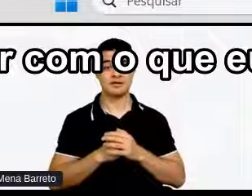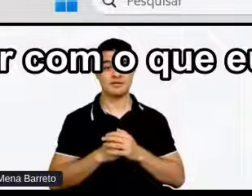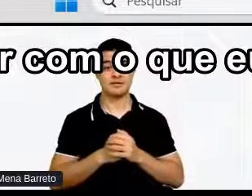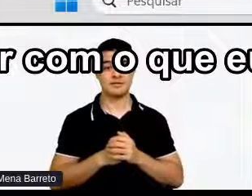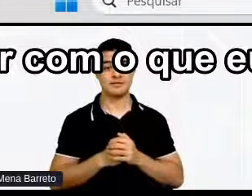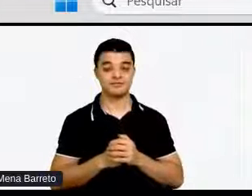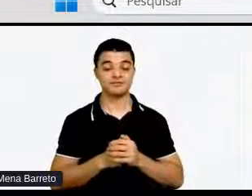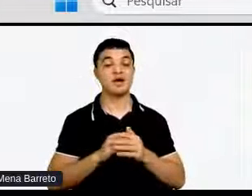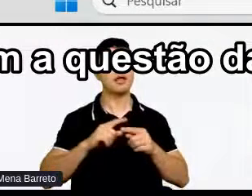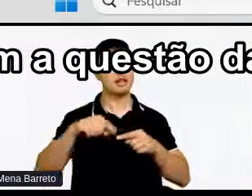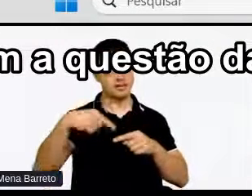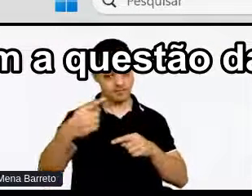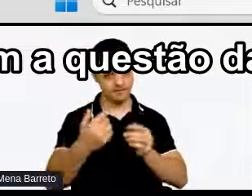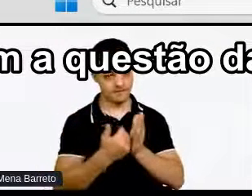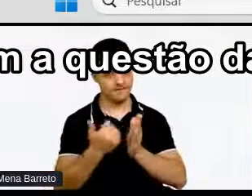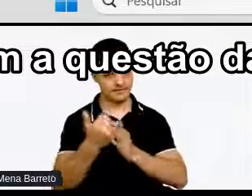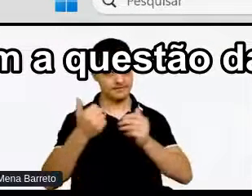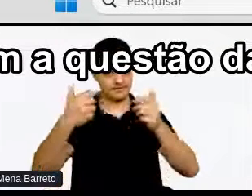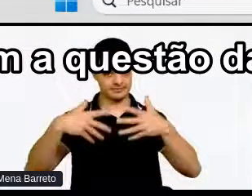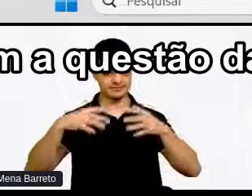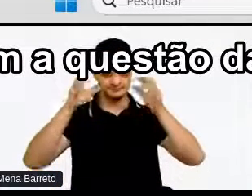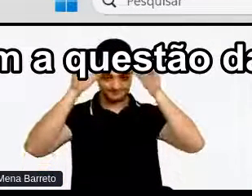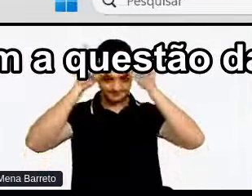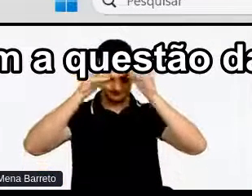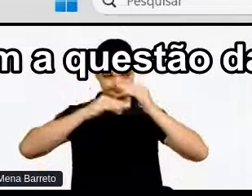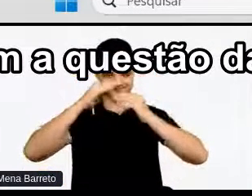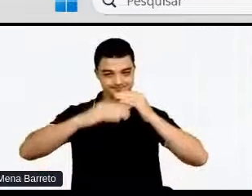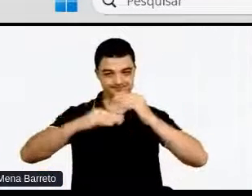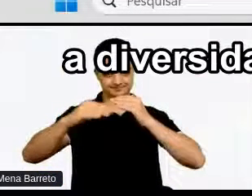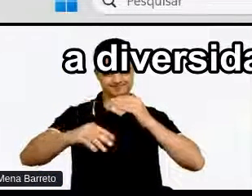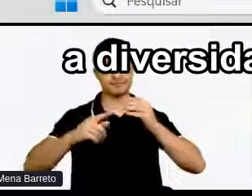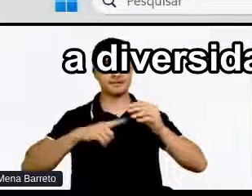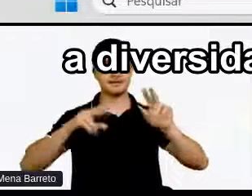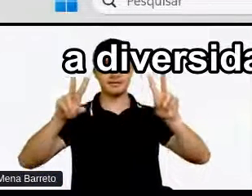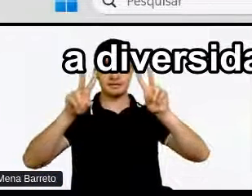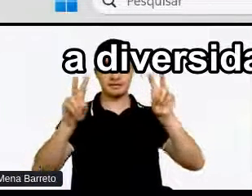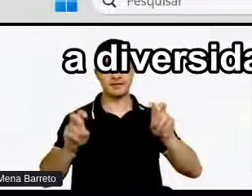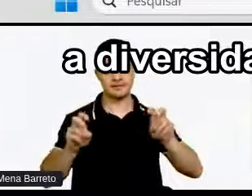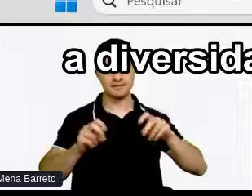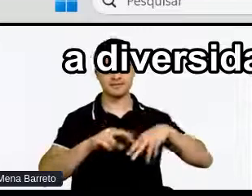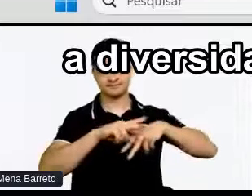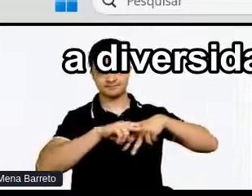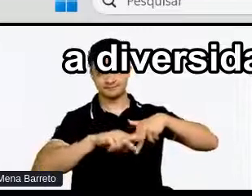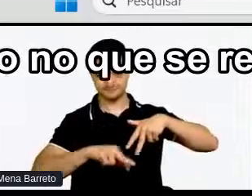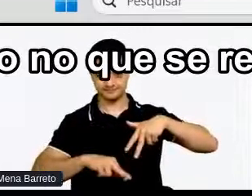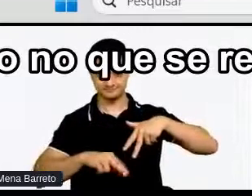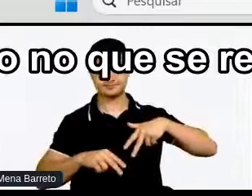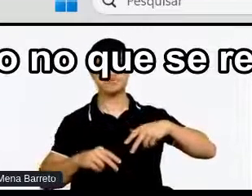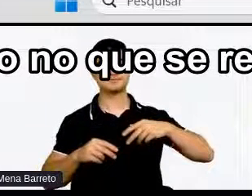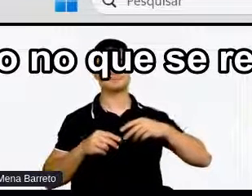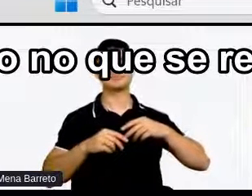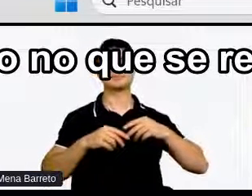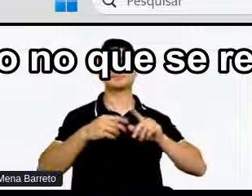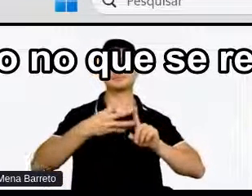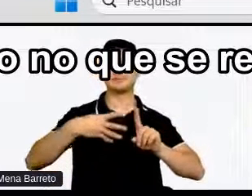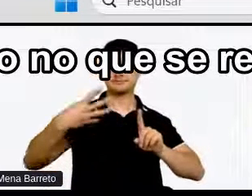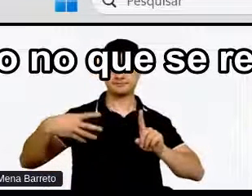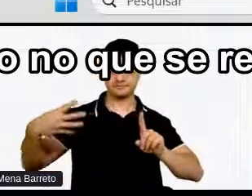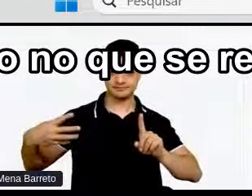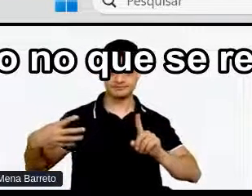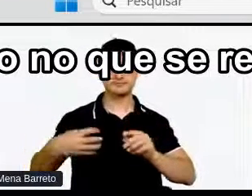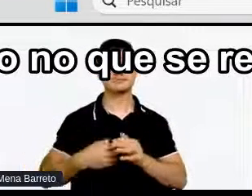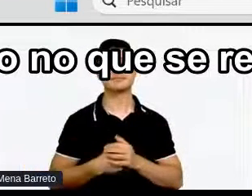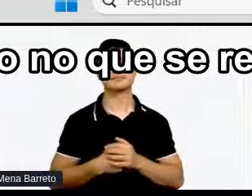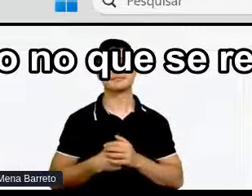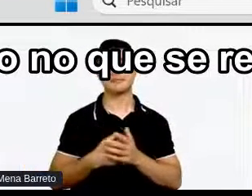neurodiversidade Então tem a questão da diversidade de gênero A diversidade LGBT+, Sobretudo no que se refere à